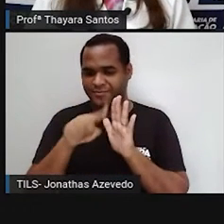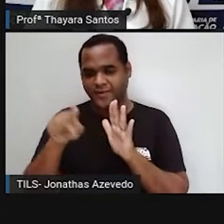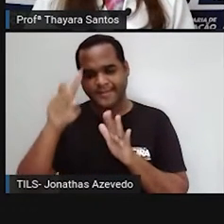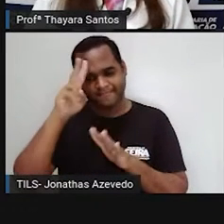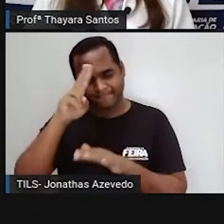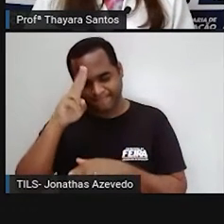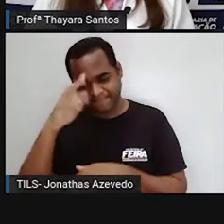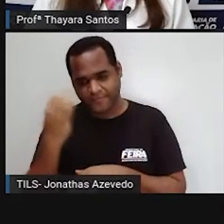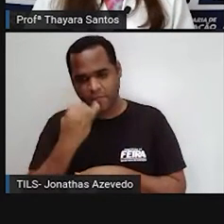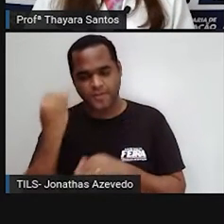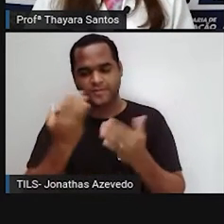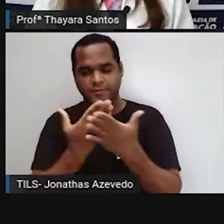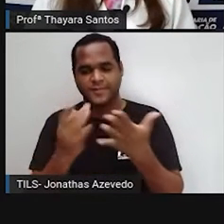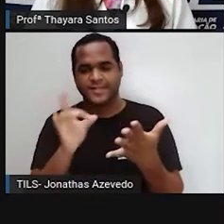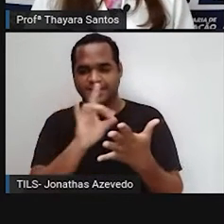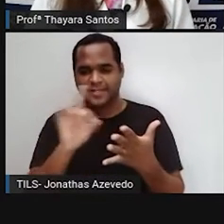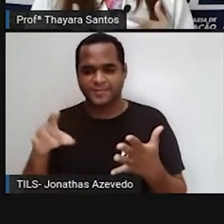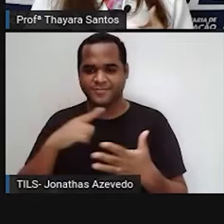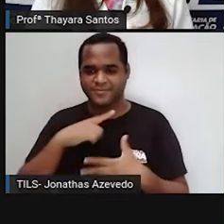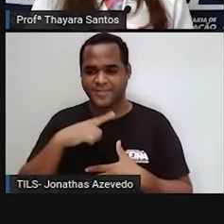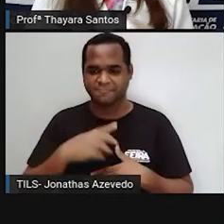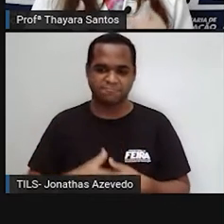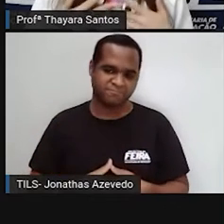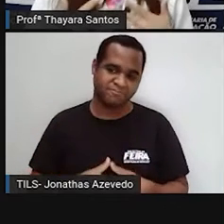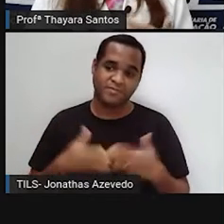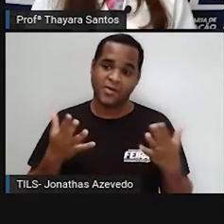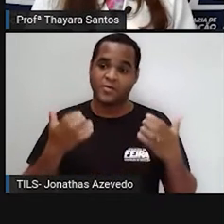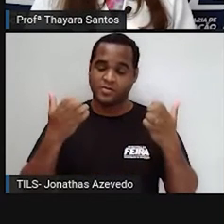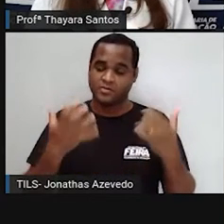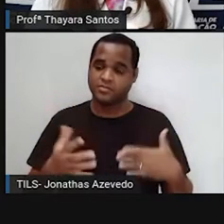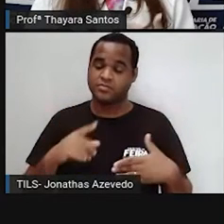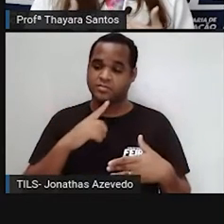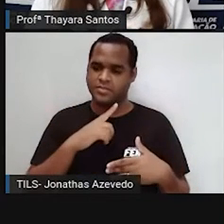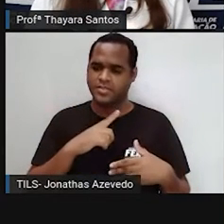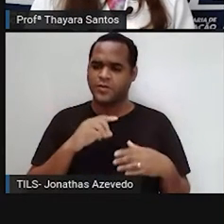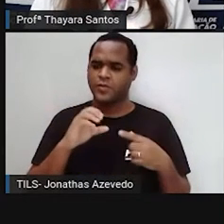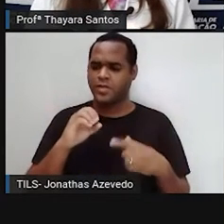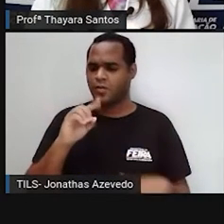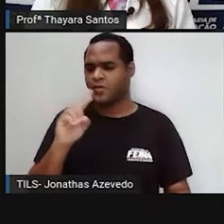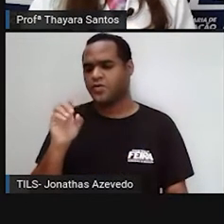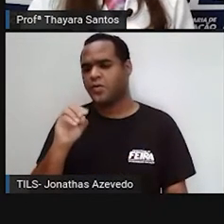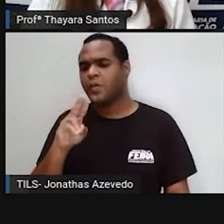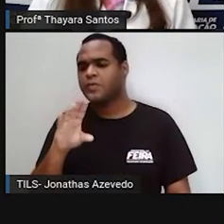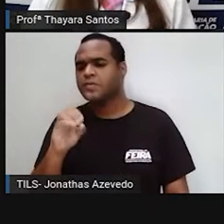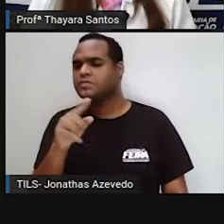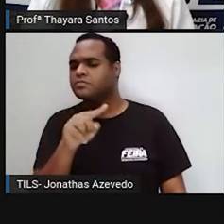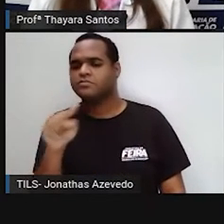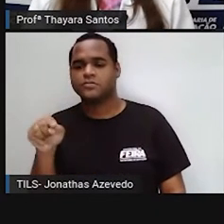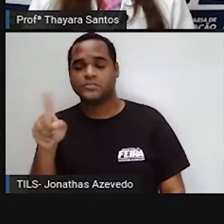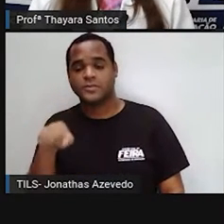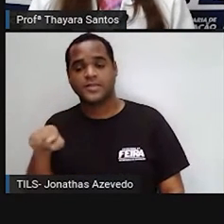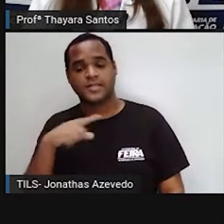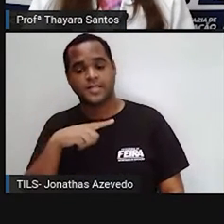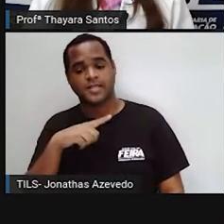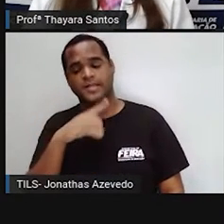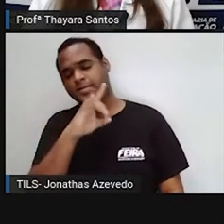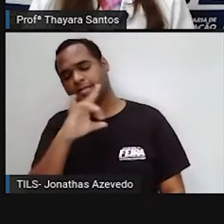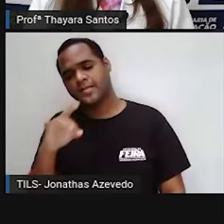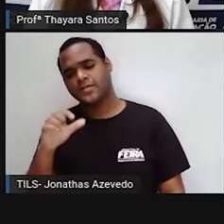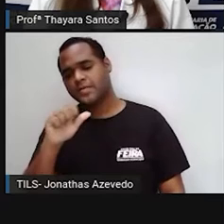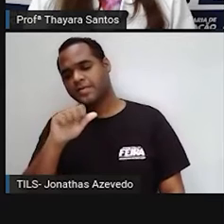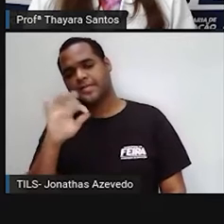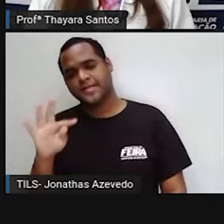relembrassem aí do outro lado. Agora tem a camada de ozônio. Como eu já falei para vocês, a camada de ozônio é uma das camadas da